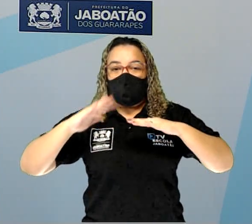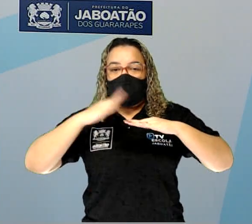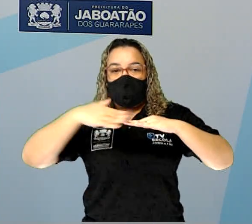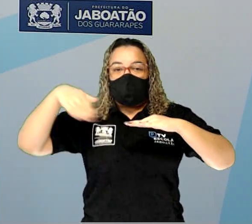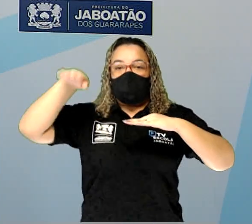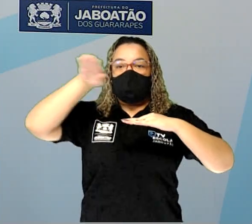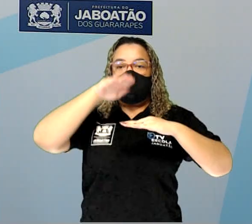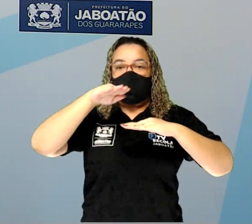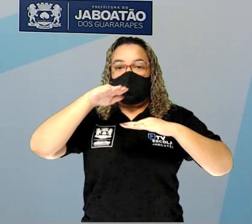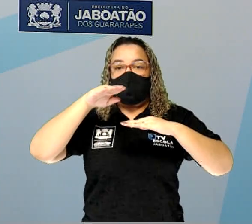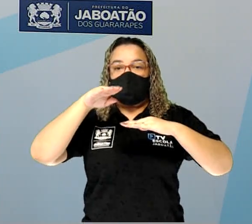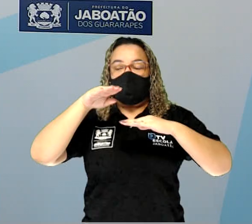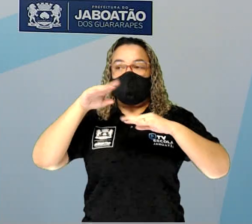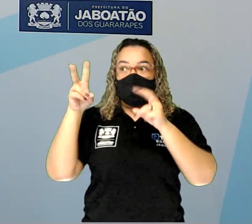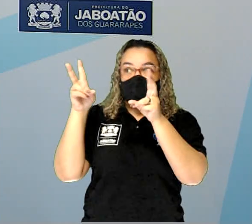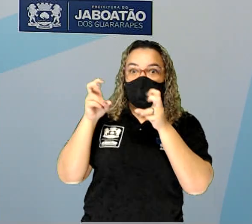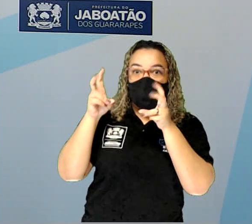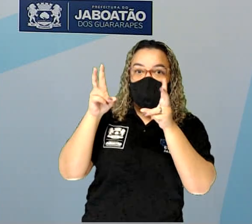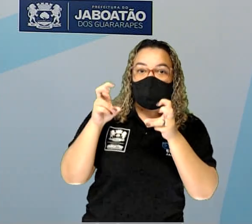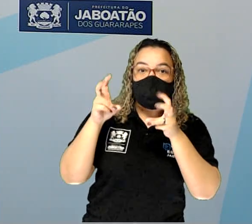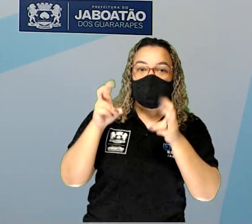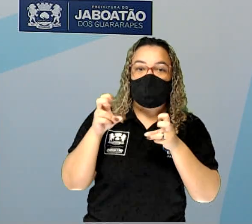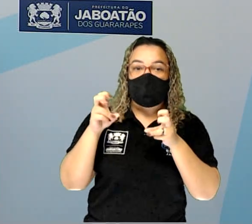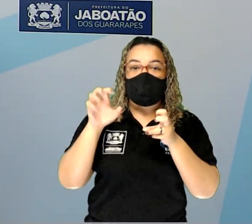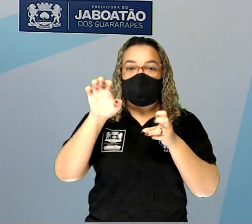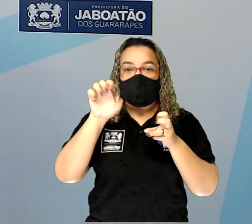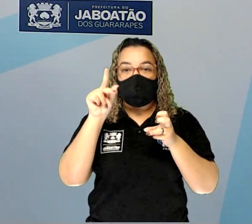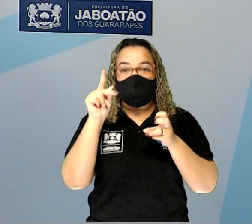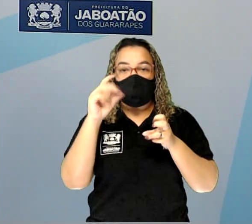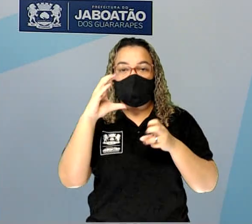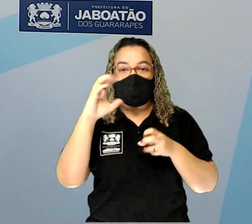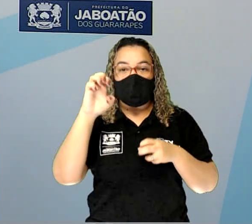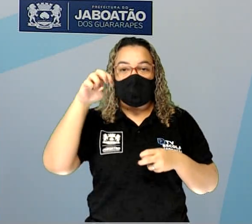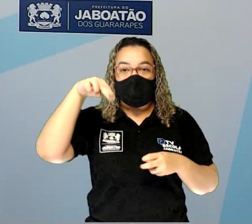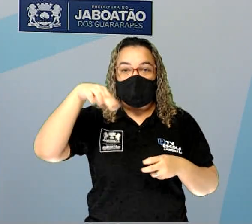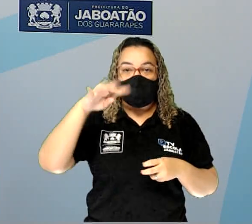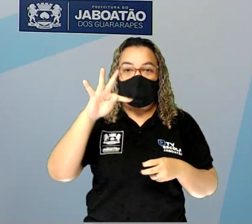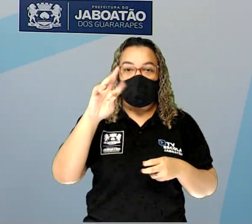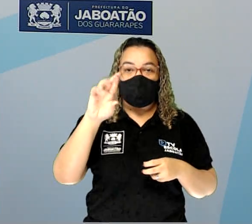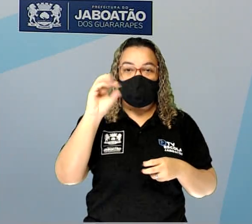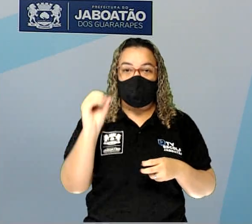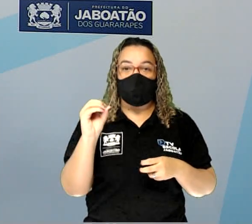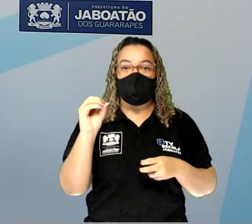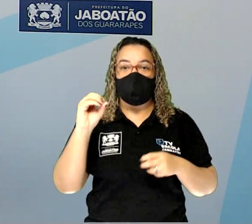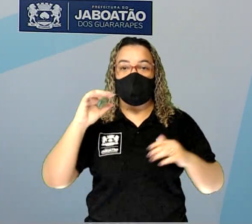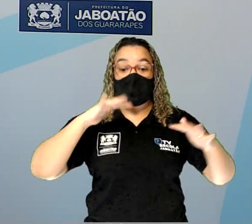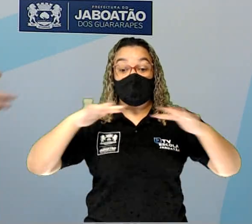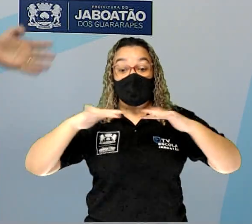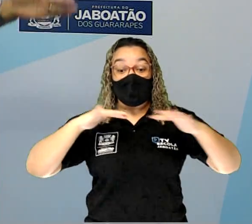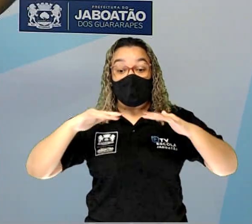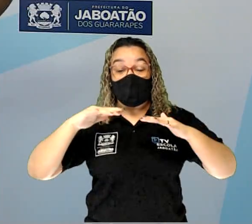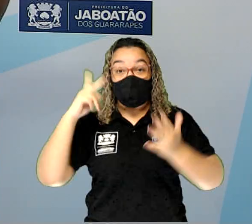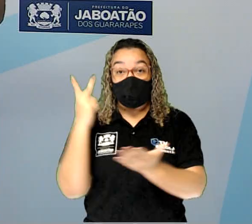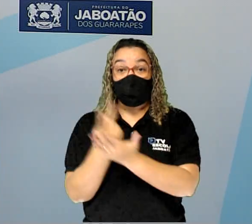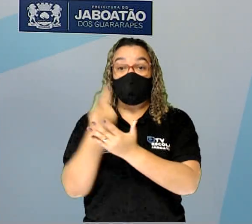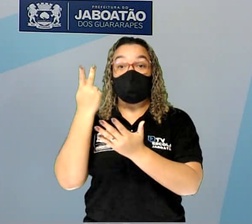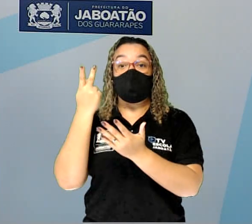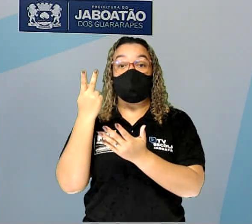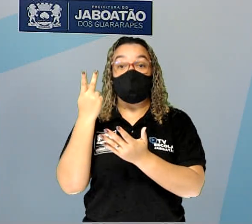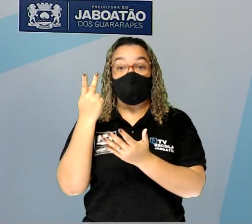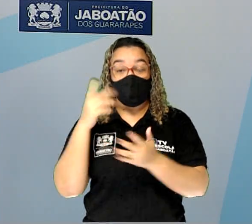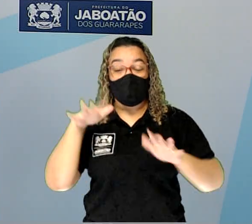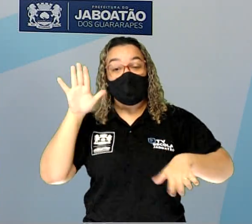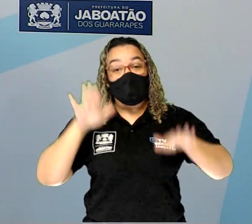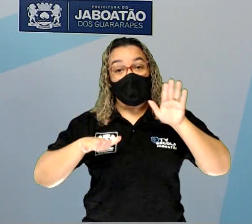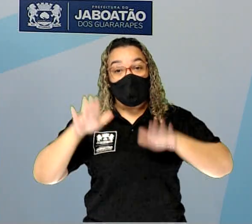onde ele aparece na superfície, chamado de epicentro. Os terremotos acontecem, geralmente, em áreas de choque de